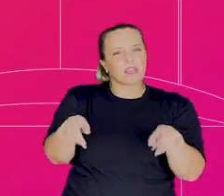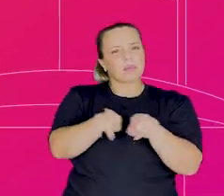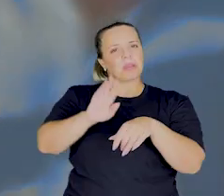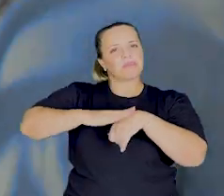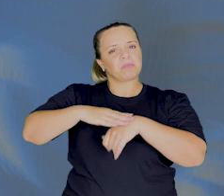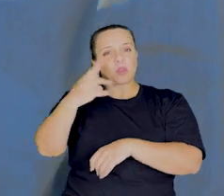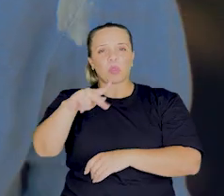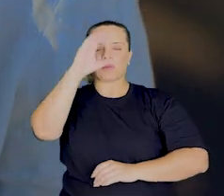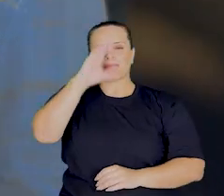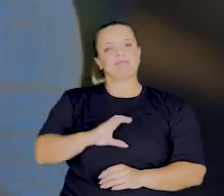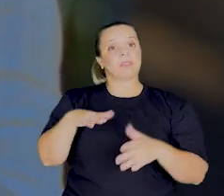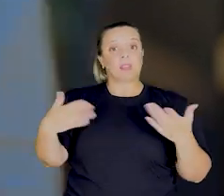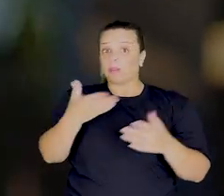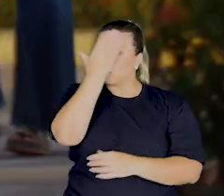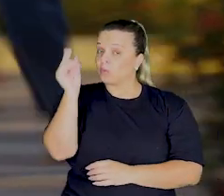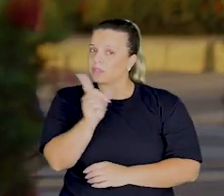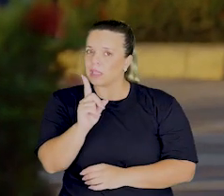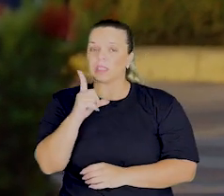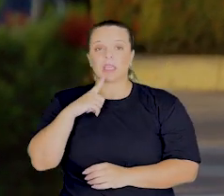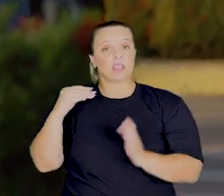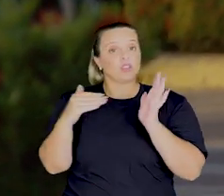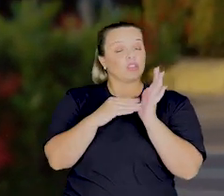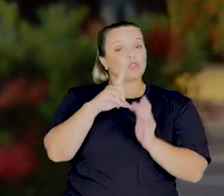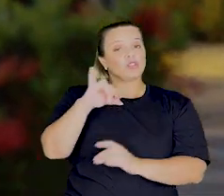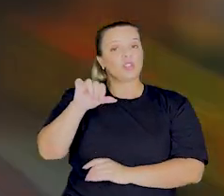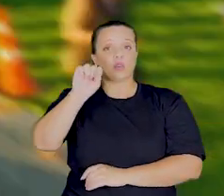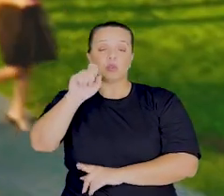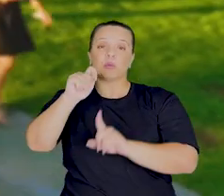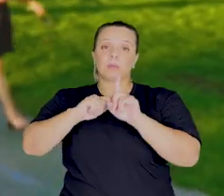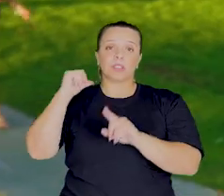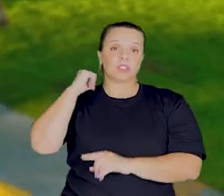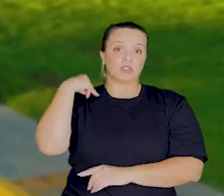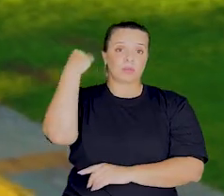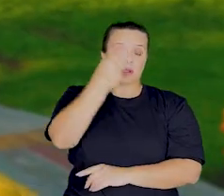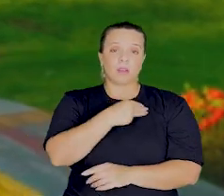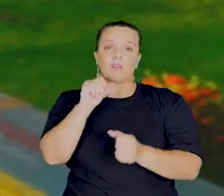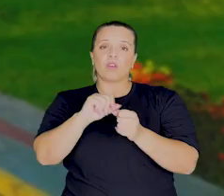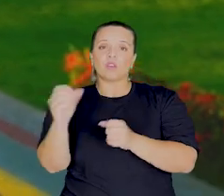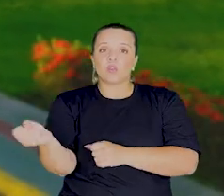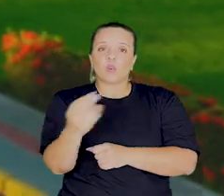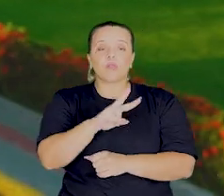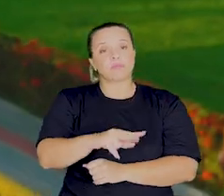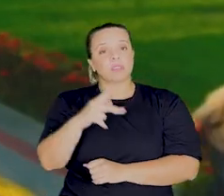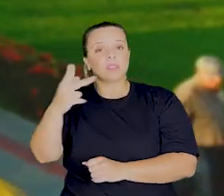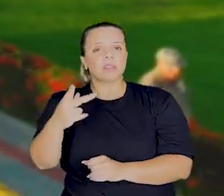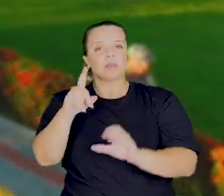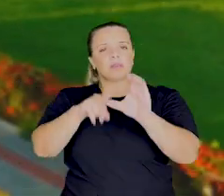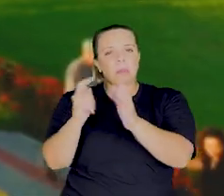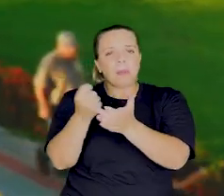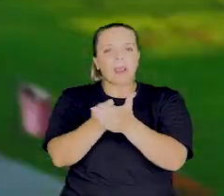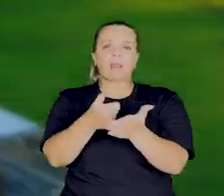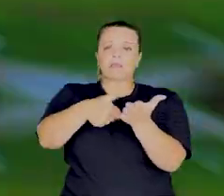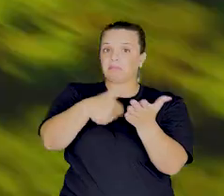cidadania. Então, não se esqueça, você tem até o dia oito de maio para tirar, transferir, regularizar seu título e registrar a